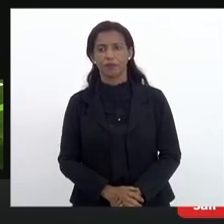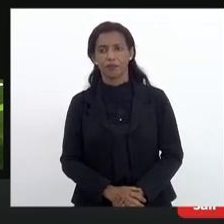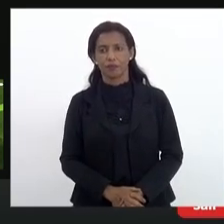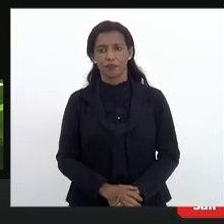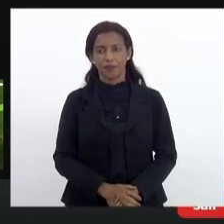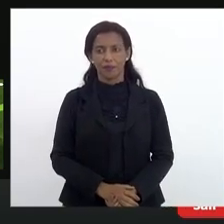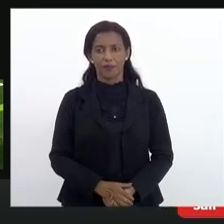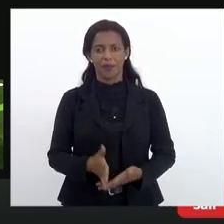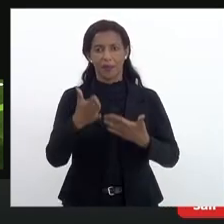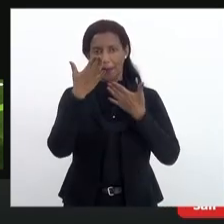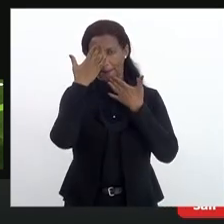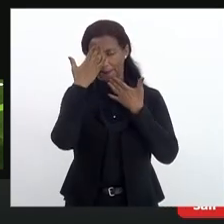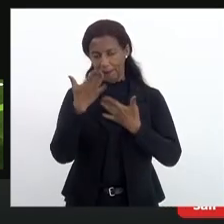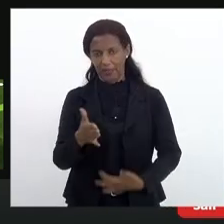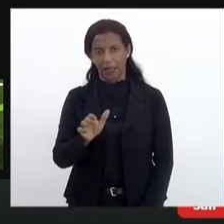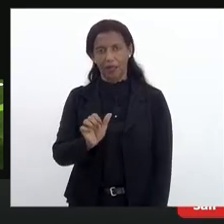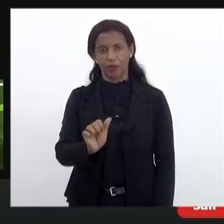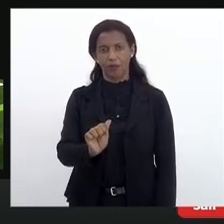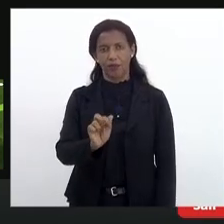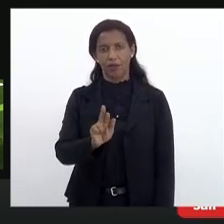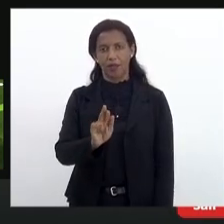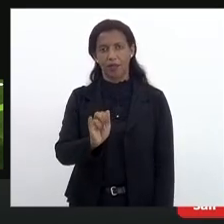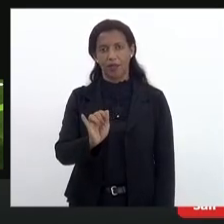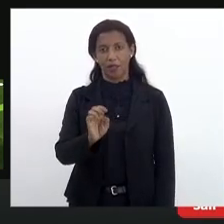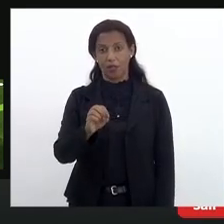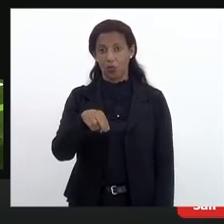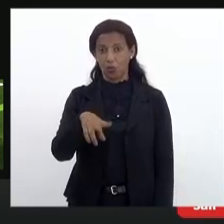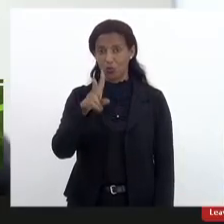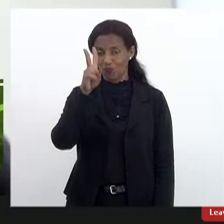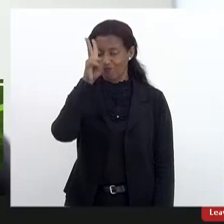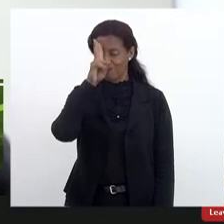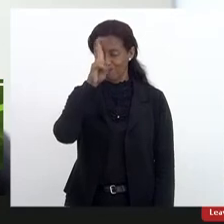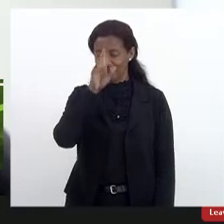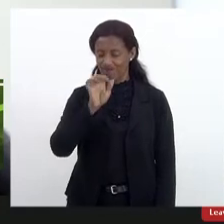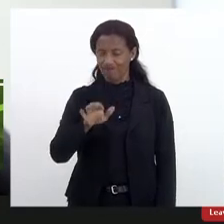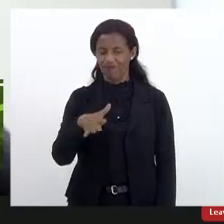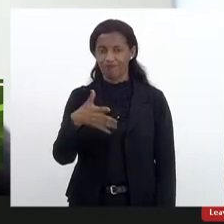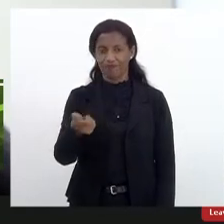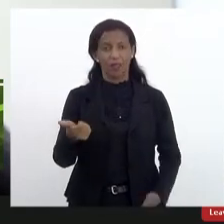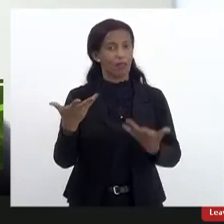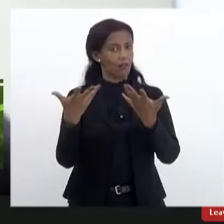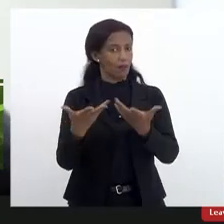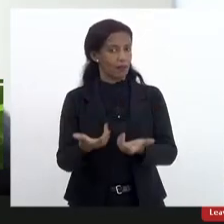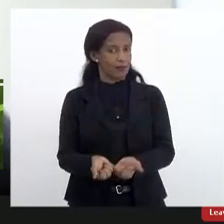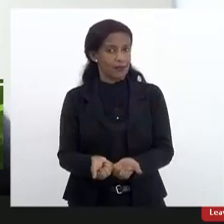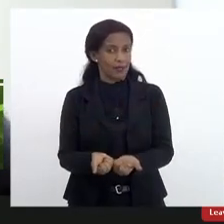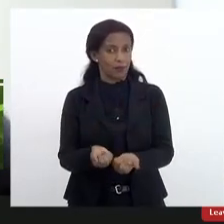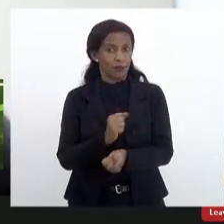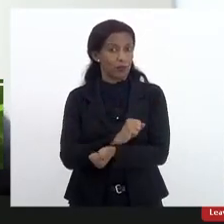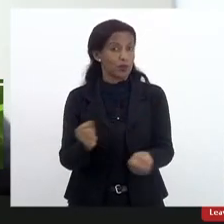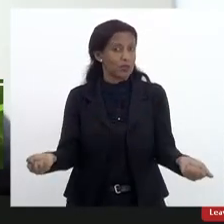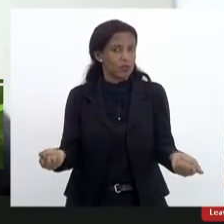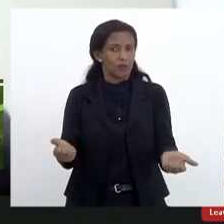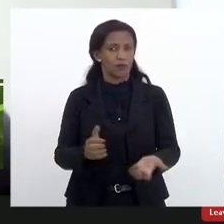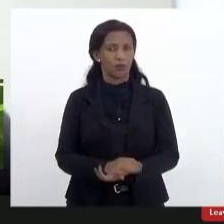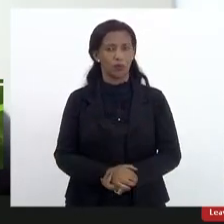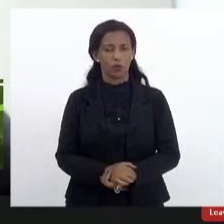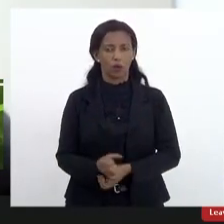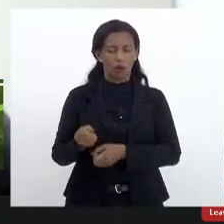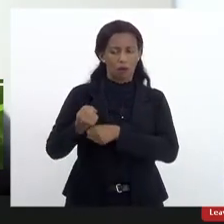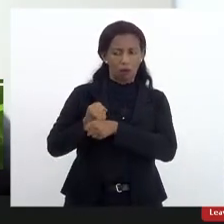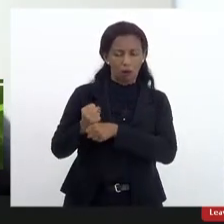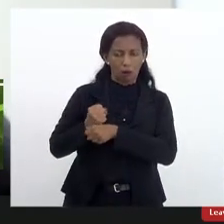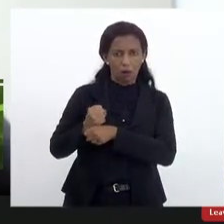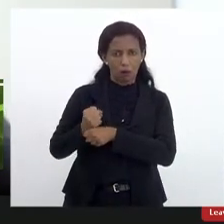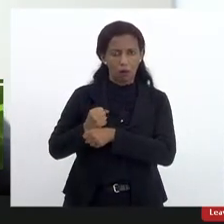obrigado Arilson muito bem lembrado né é inaceitável que o Rio continue com essa pendência foram muitos anos para